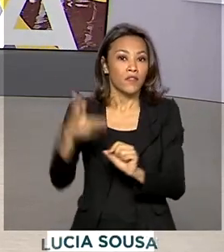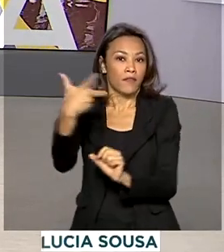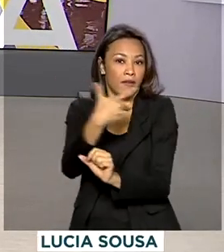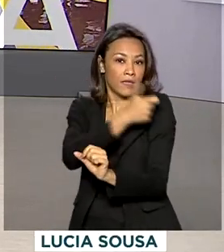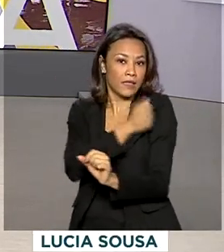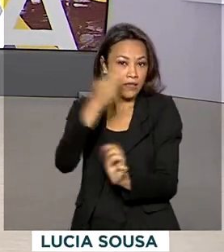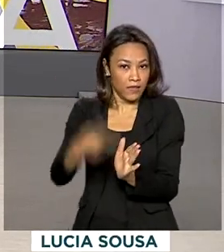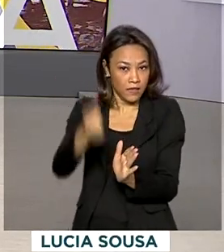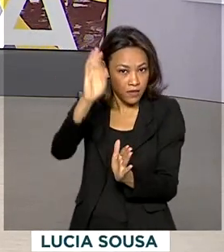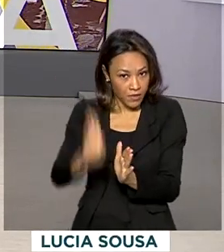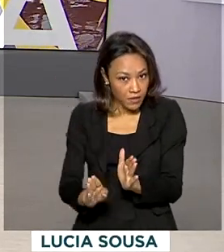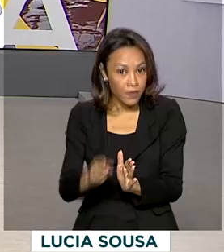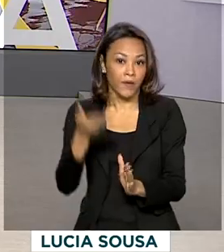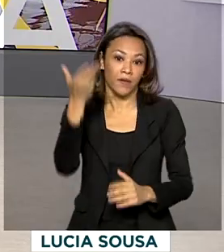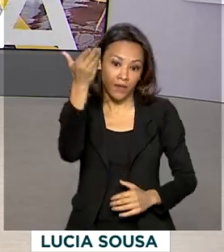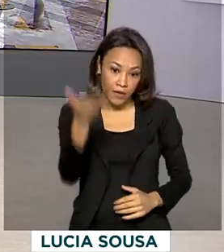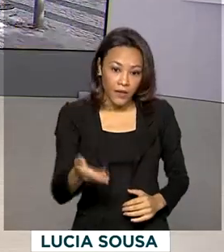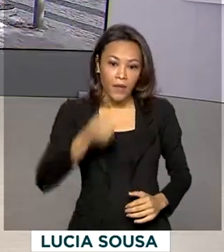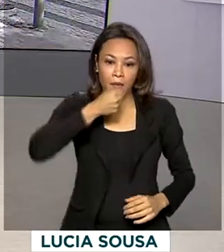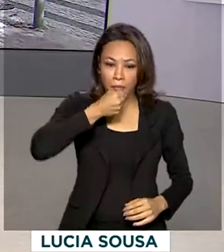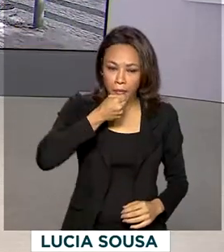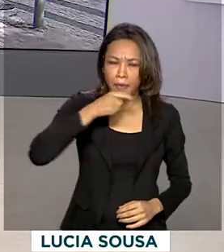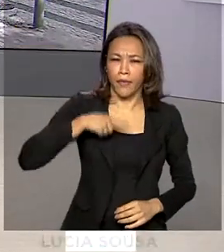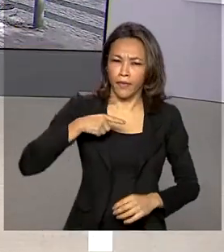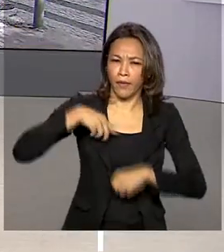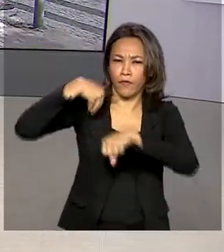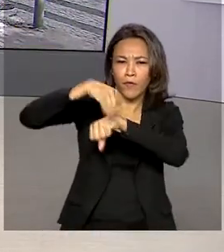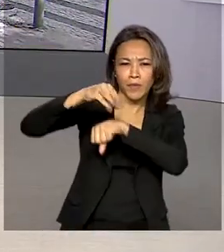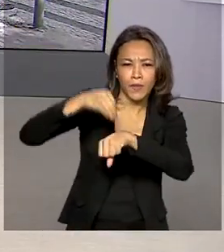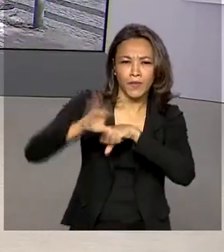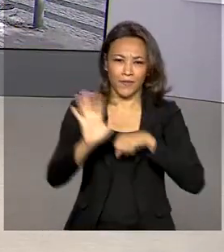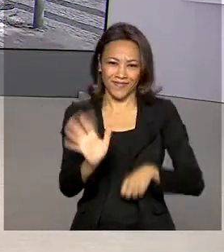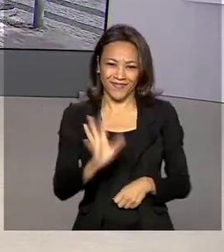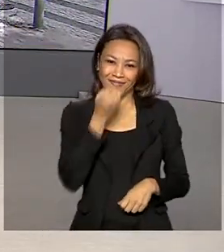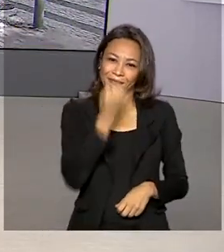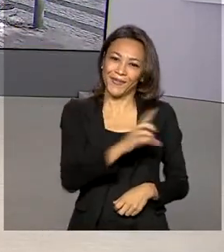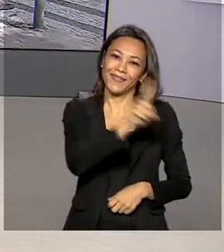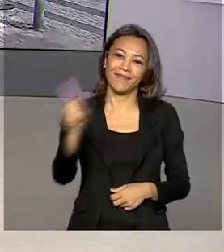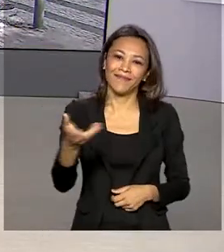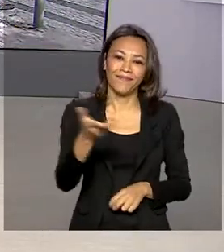O repórter Tiago Pimenta, ao vivo, traz para a gente as informações. Oi, Tiago, bom dia.